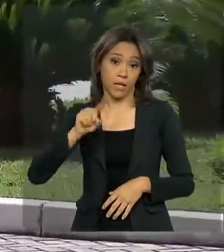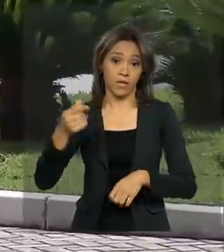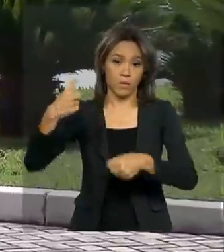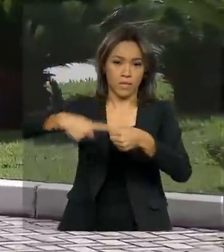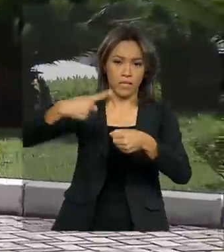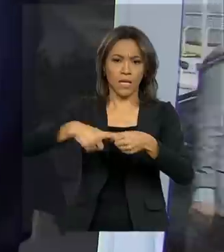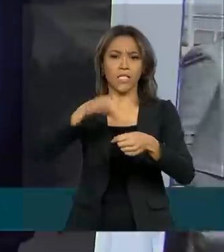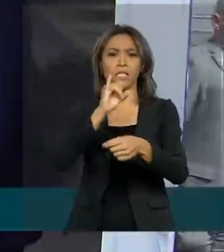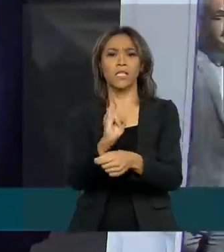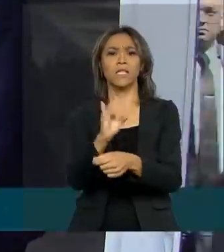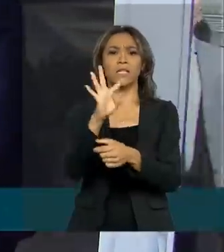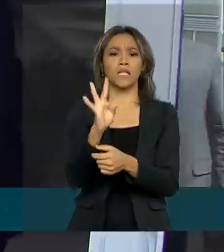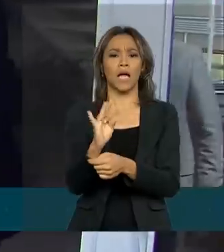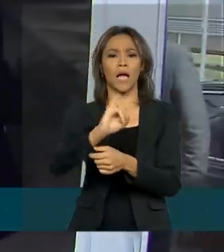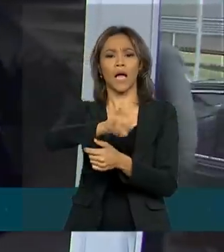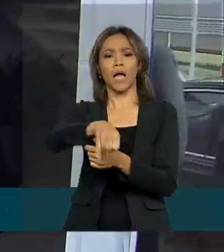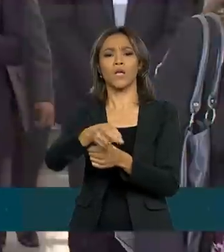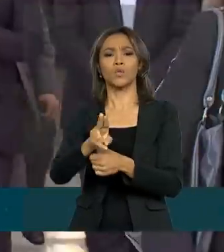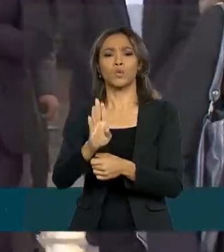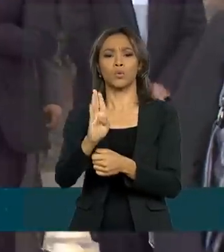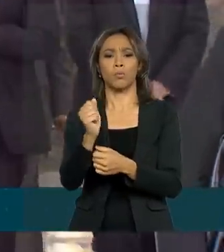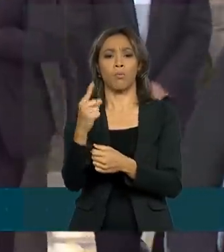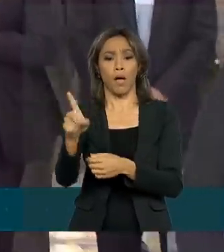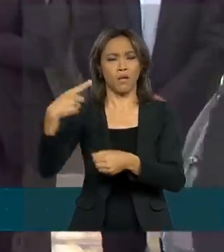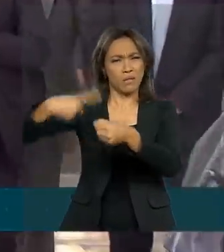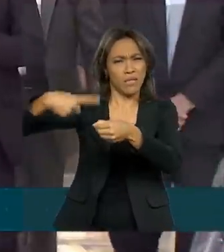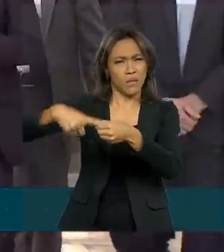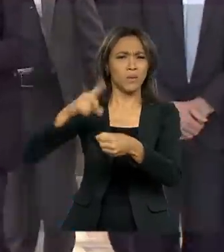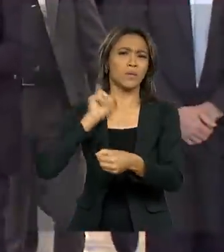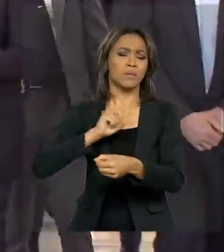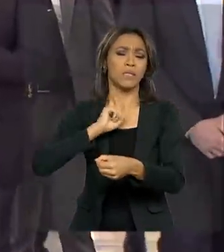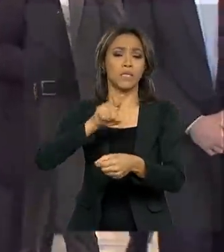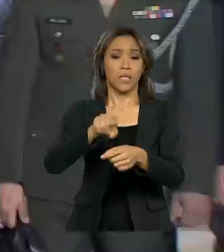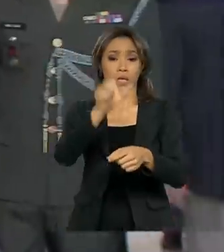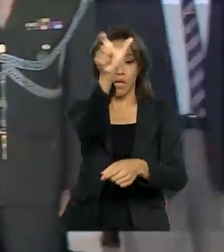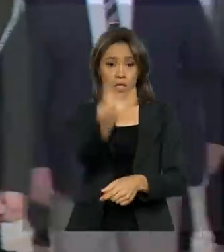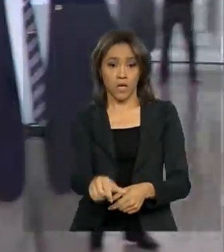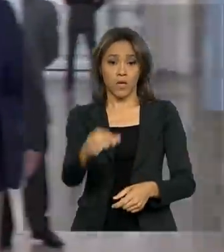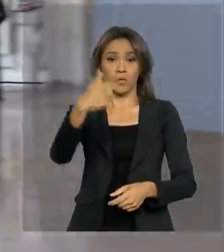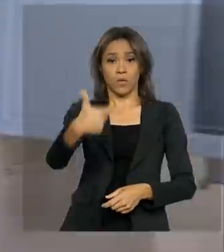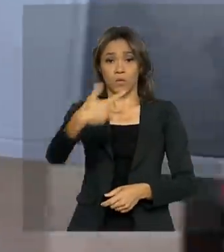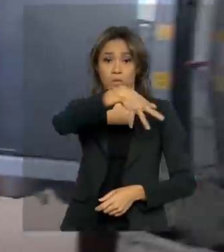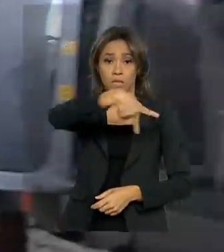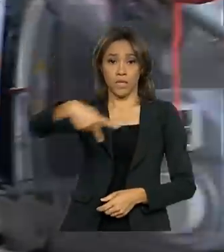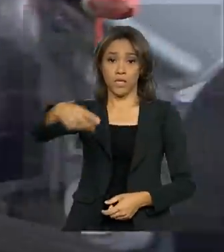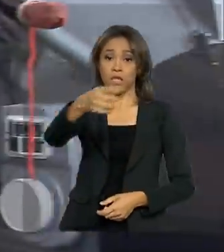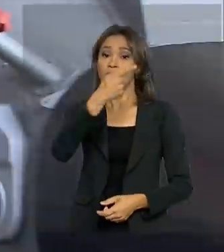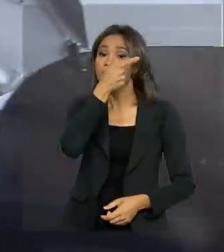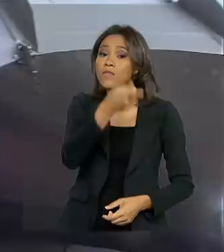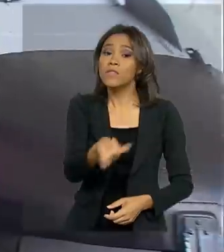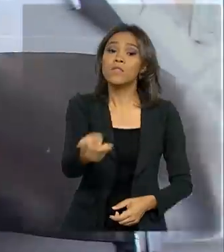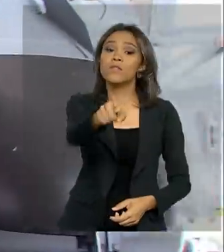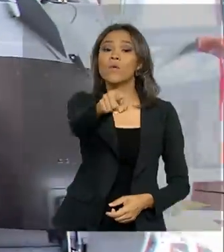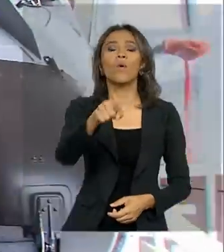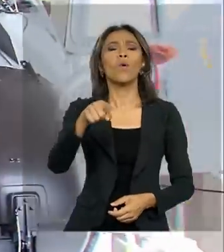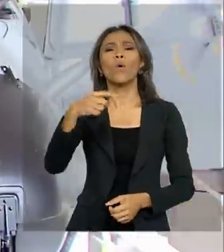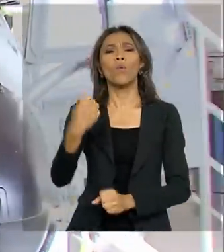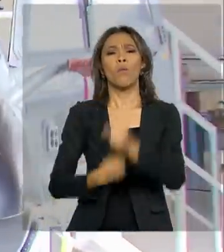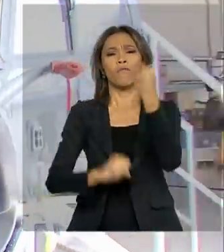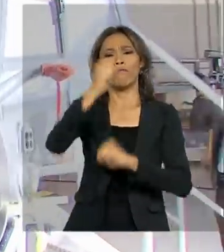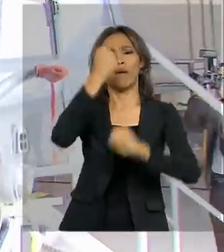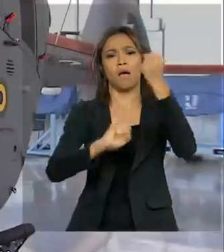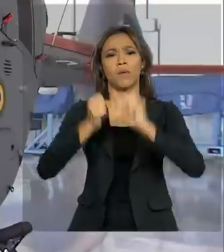Em Itajubá, no interior de Minas Gerais, o vice-presidente Hamilton Mourão visitou a fábrica brasileira de helicópteros, a